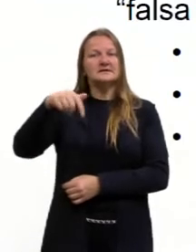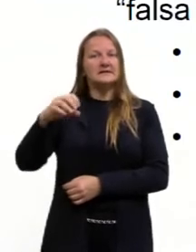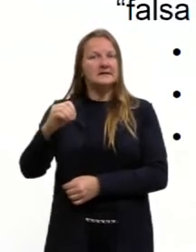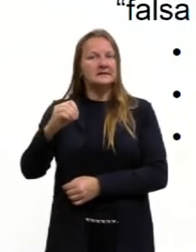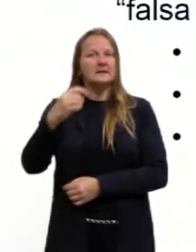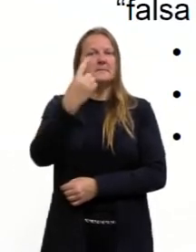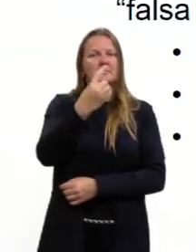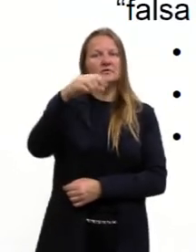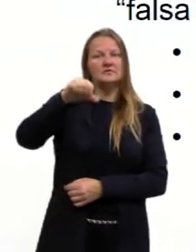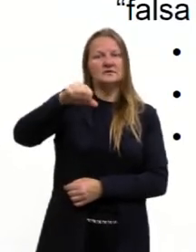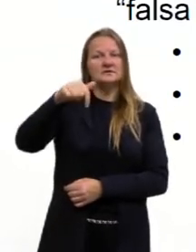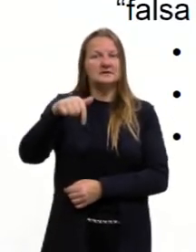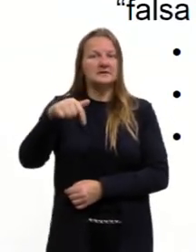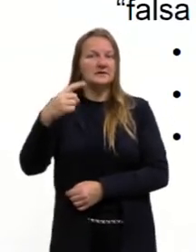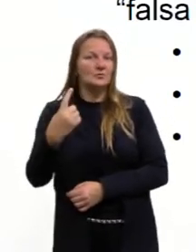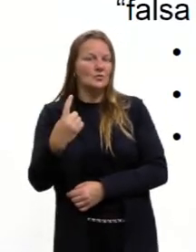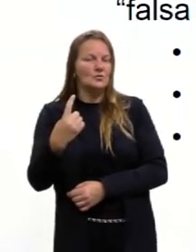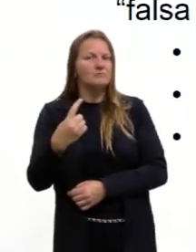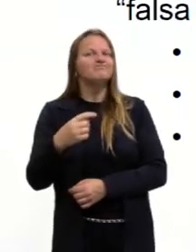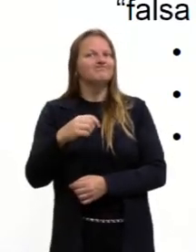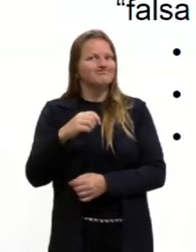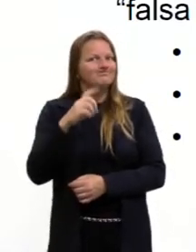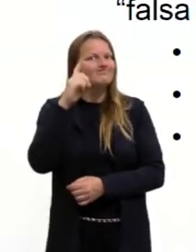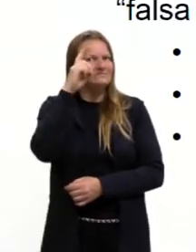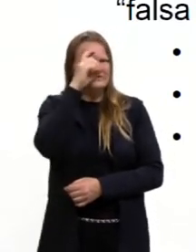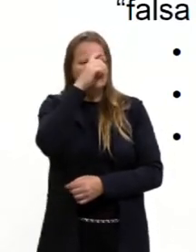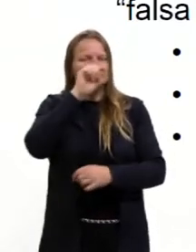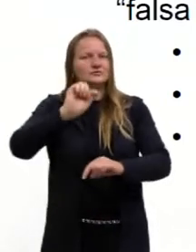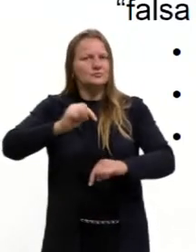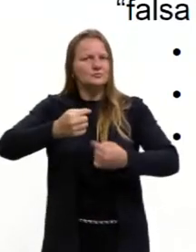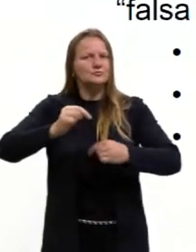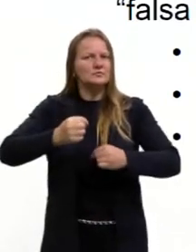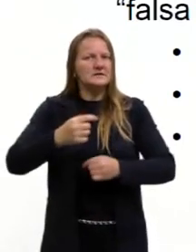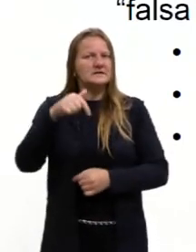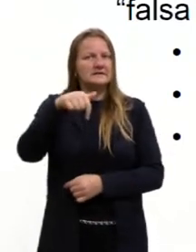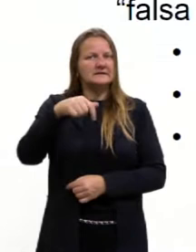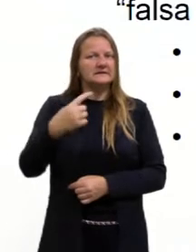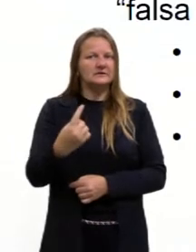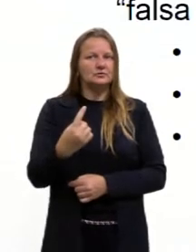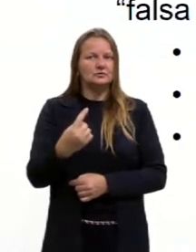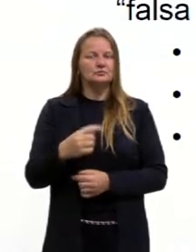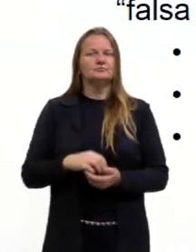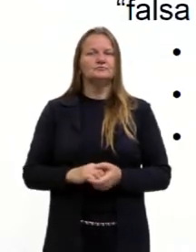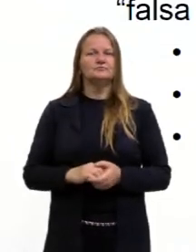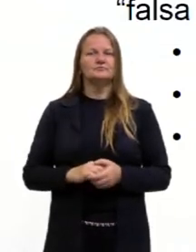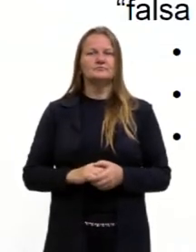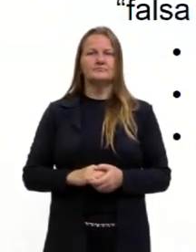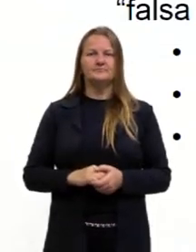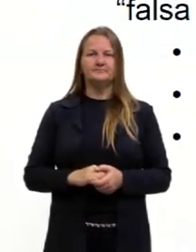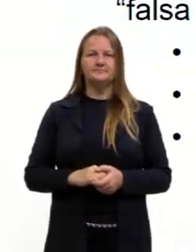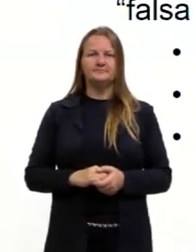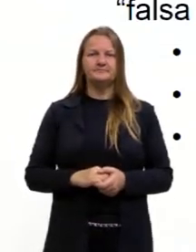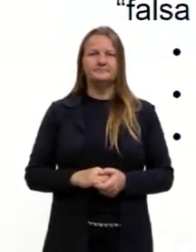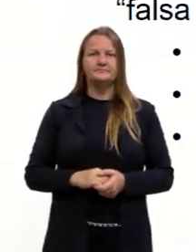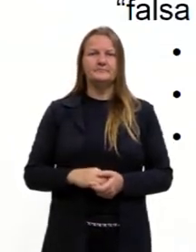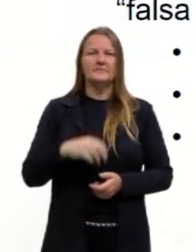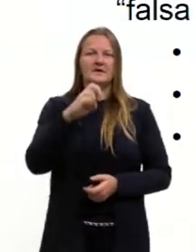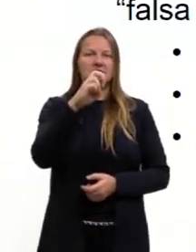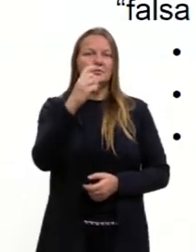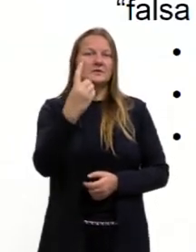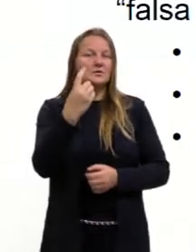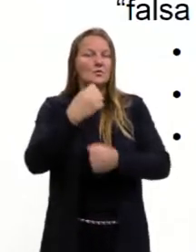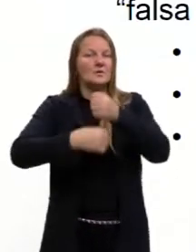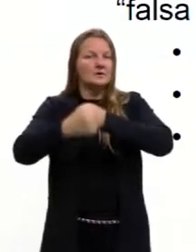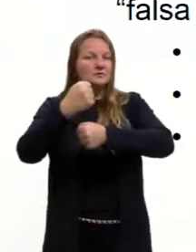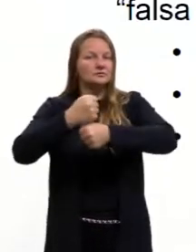diz, teriam essas duas datas. Hoje em dia se aceita mais 71, é como o ano que eles fizeram essa proposta, 51 anos atrás.